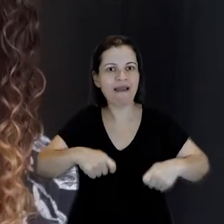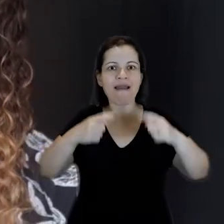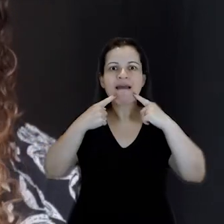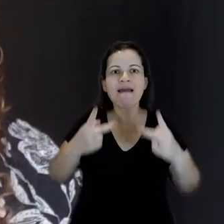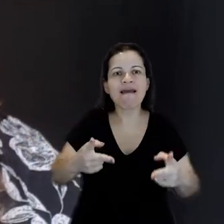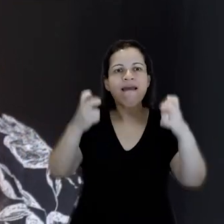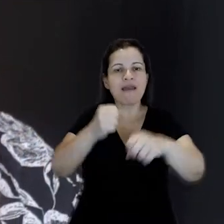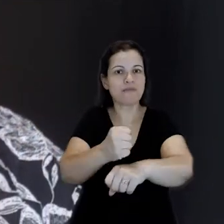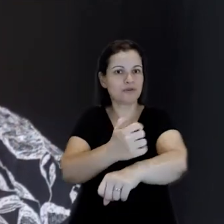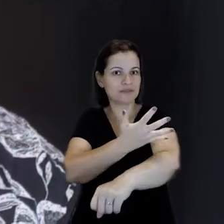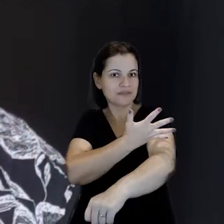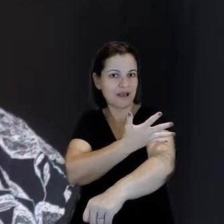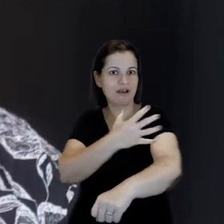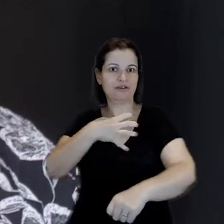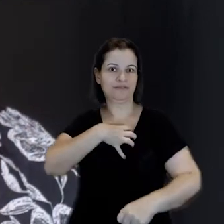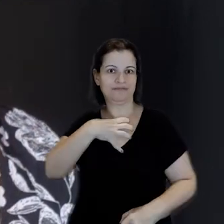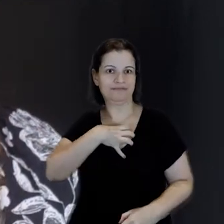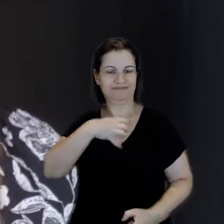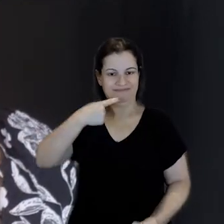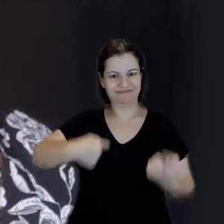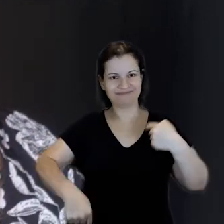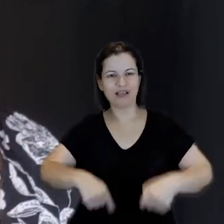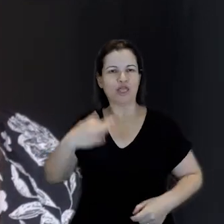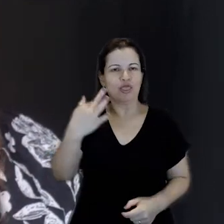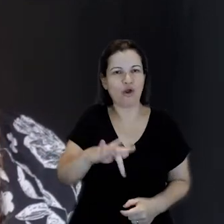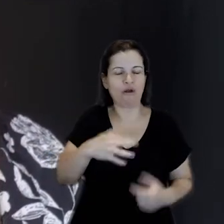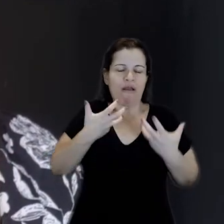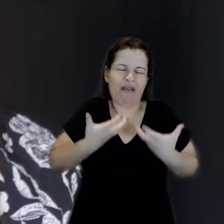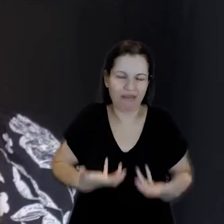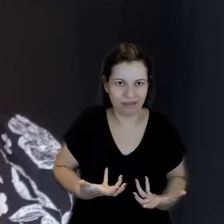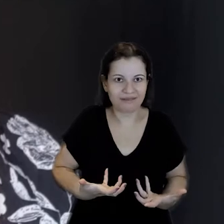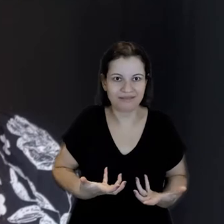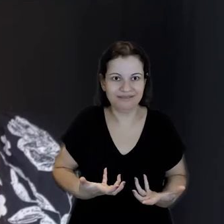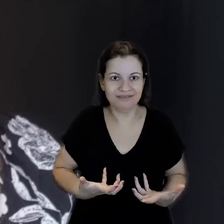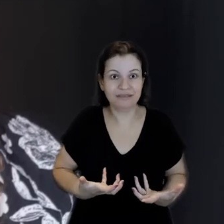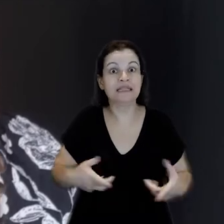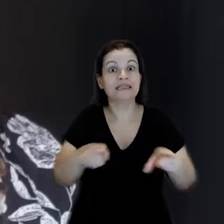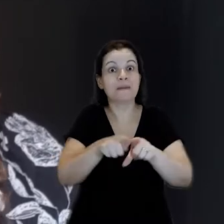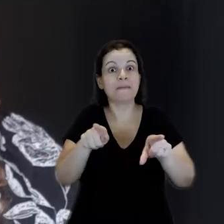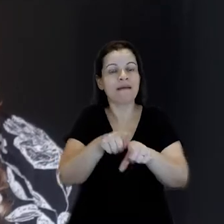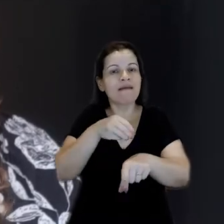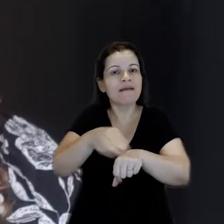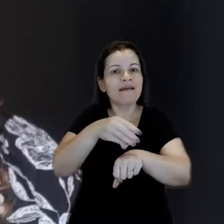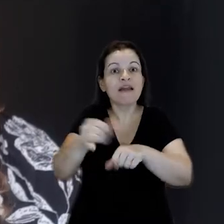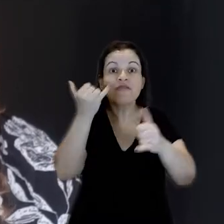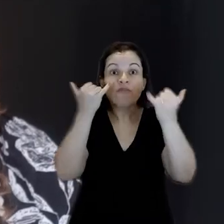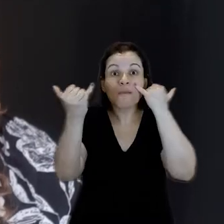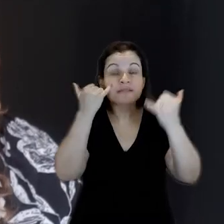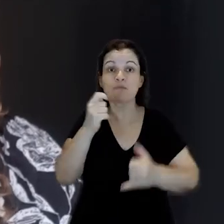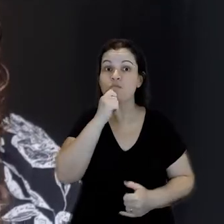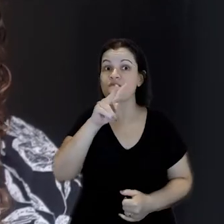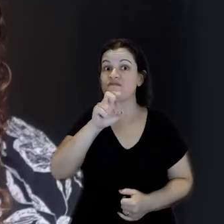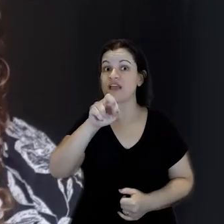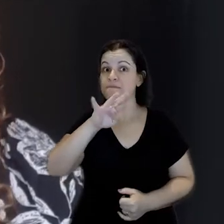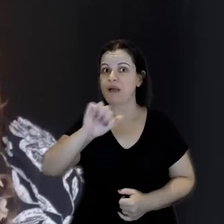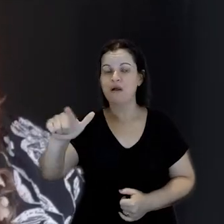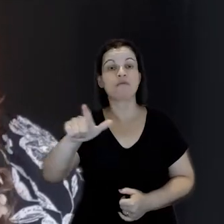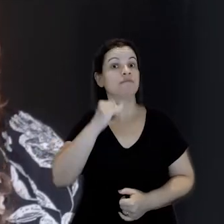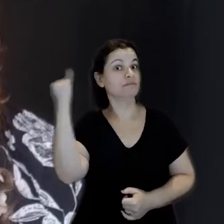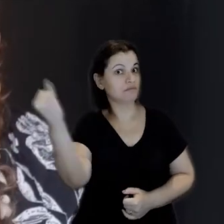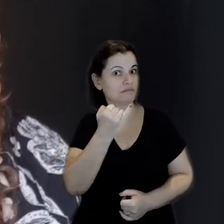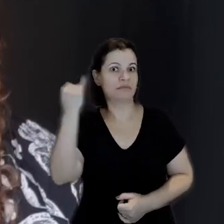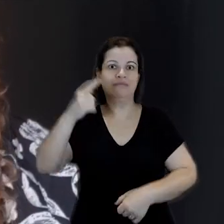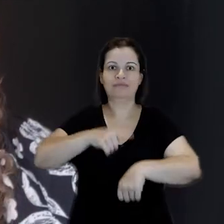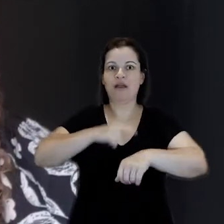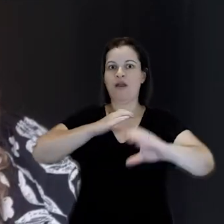capazes de reconhecer emoções, estados fisiológicos como dor e cansaço, e até transmitir informações não verbais, que são